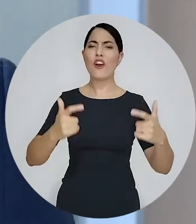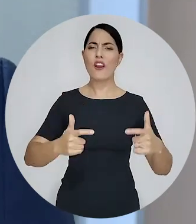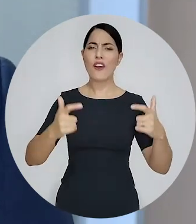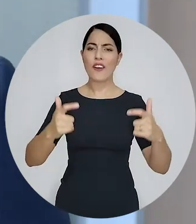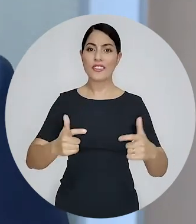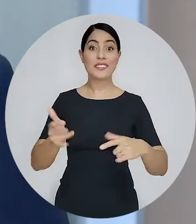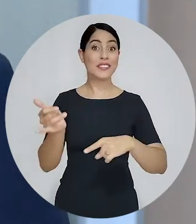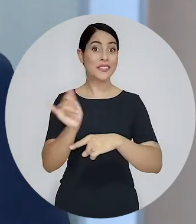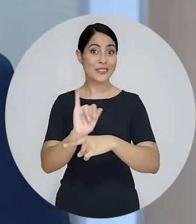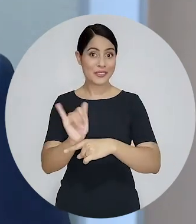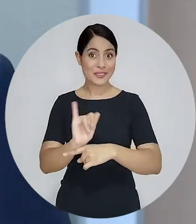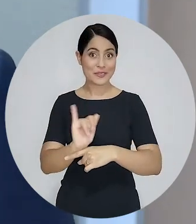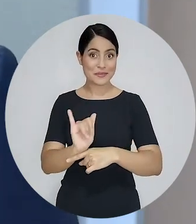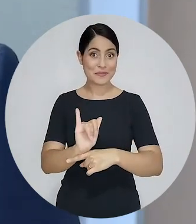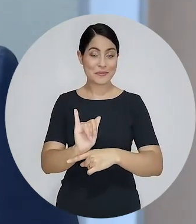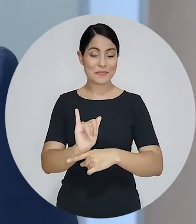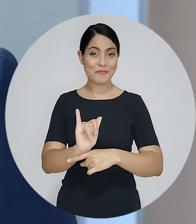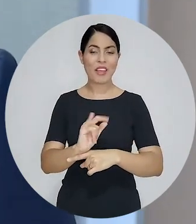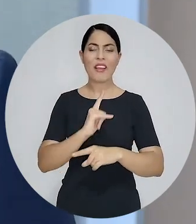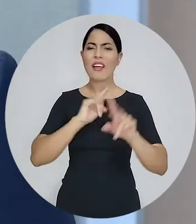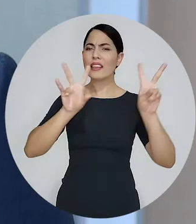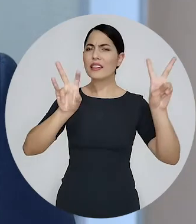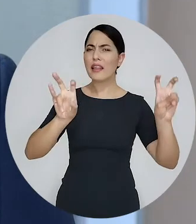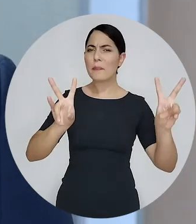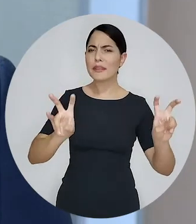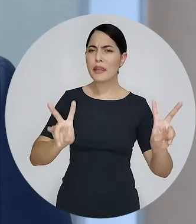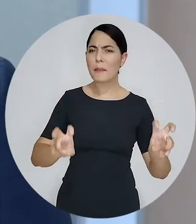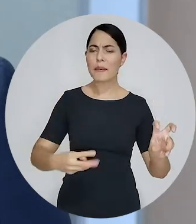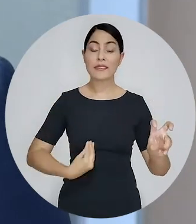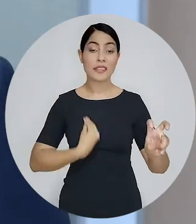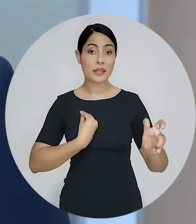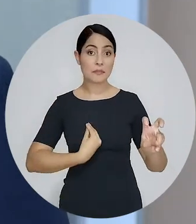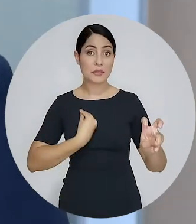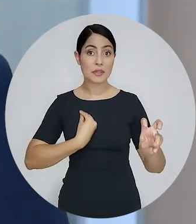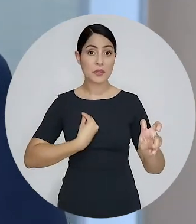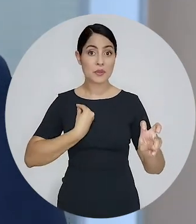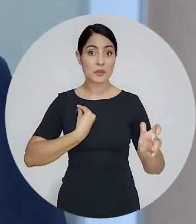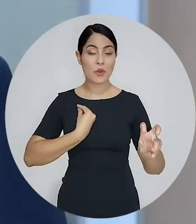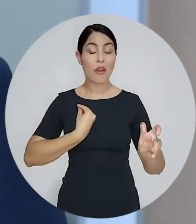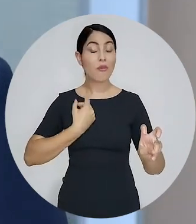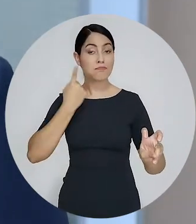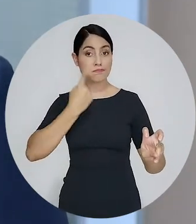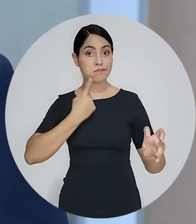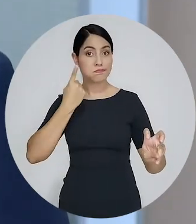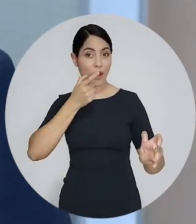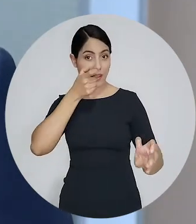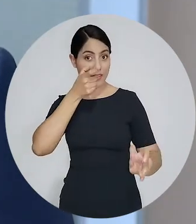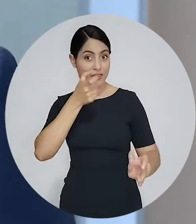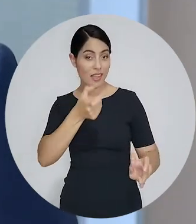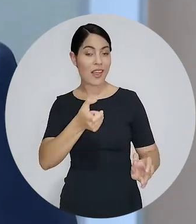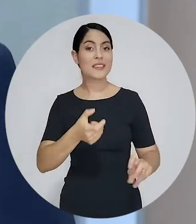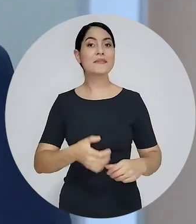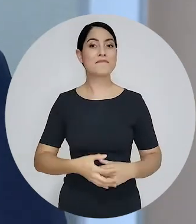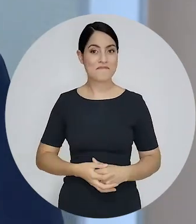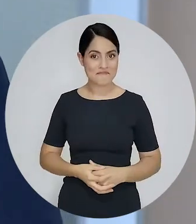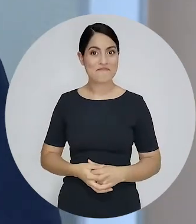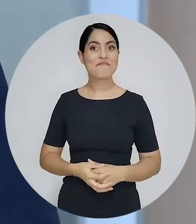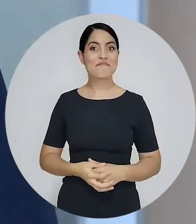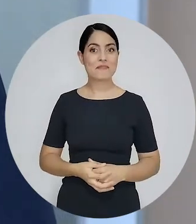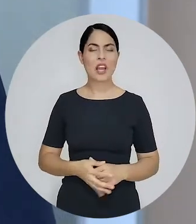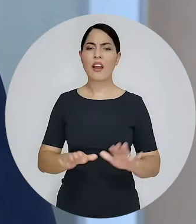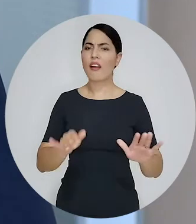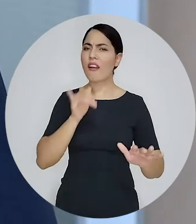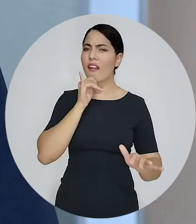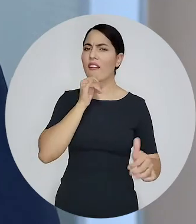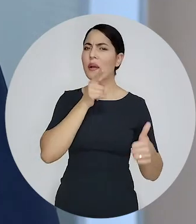vivo pelo YouTube da ESA Nacional com conteúdos atuais e de interesse prático para toda a advocacia. O primeiro